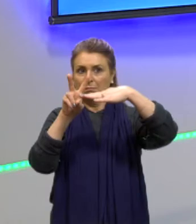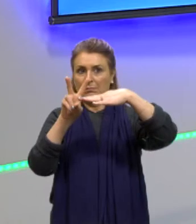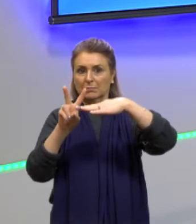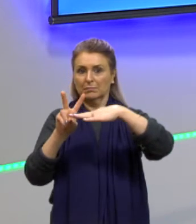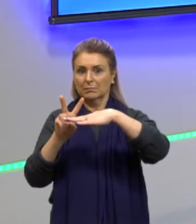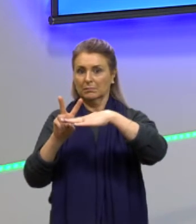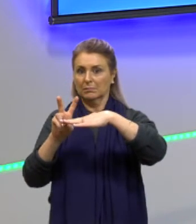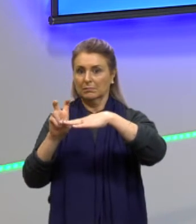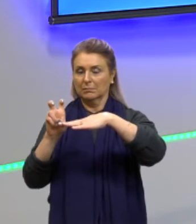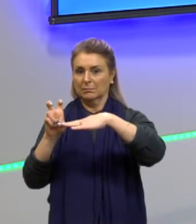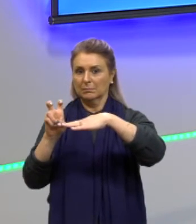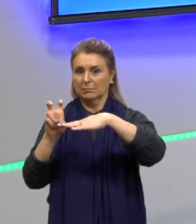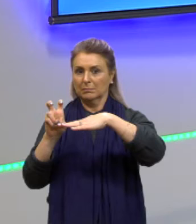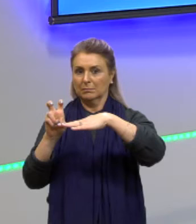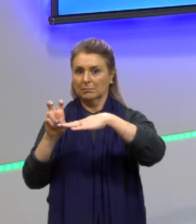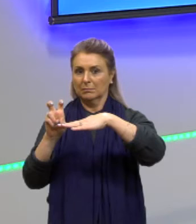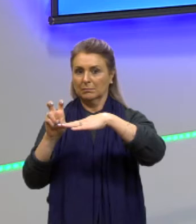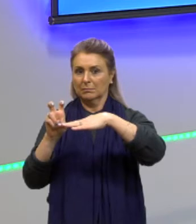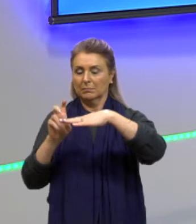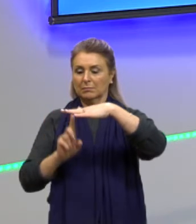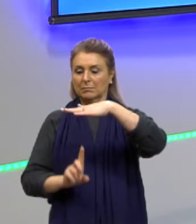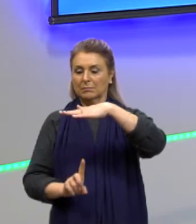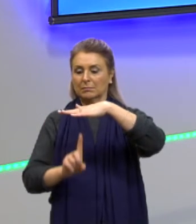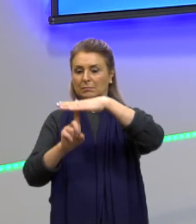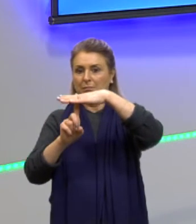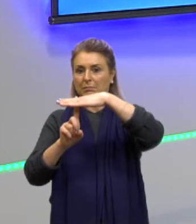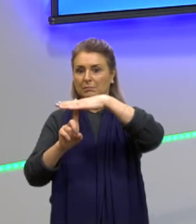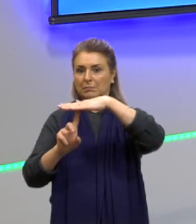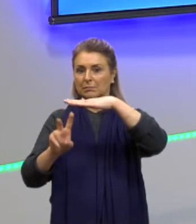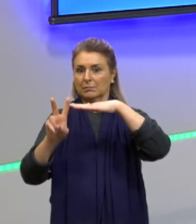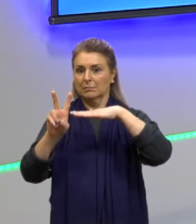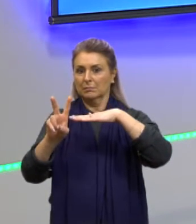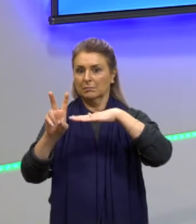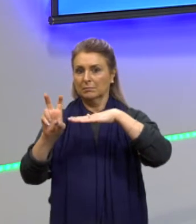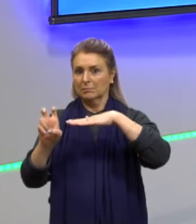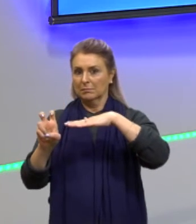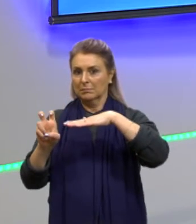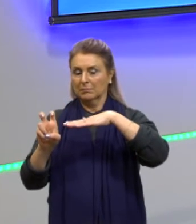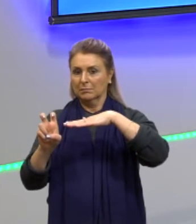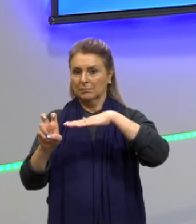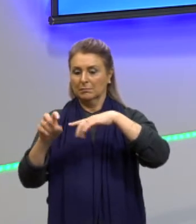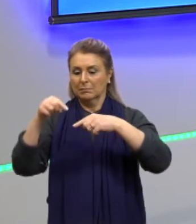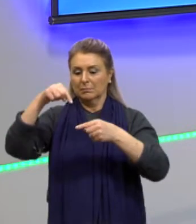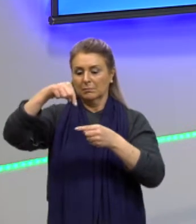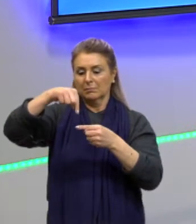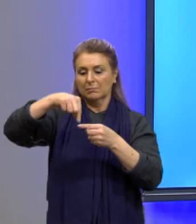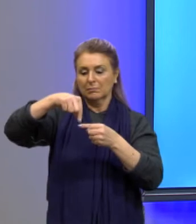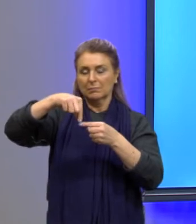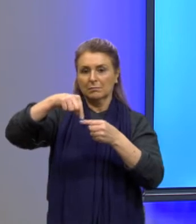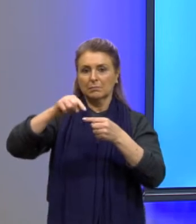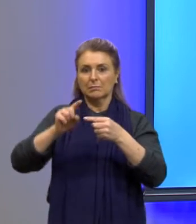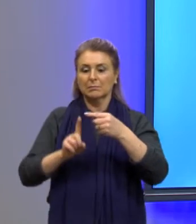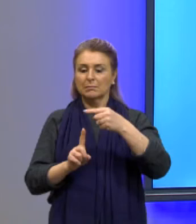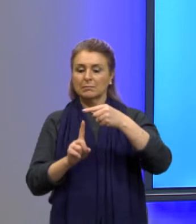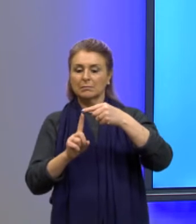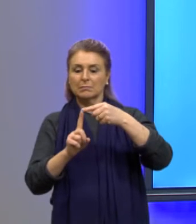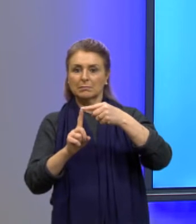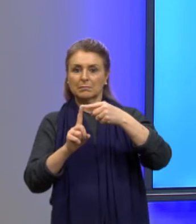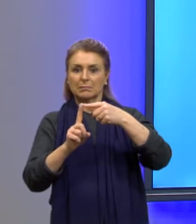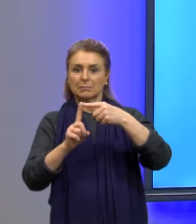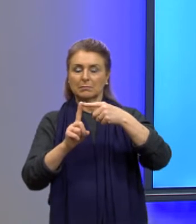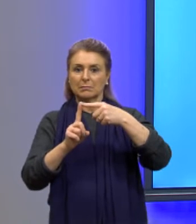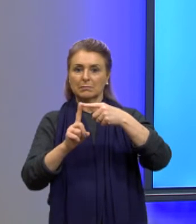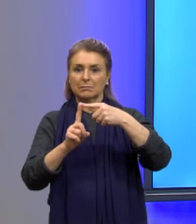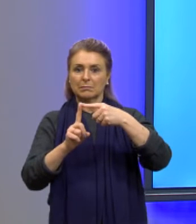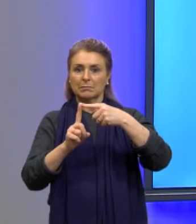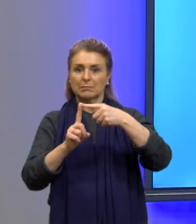dado lá no problema. A altura máxima atingida é 25. Se aqui é o vértice, o ele vai fazer? Ele vai fazer um eixo